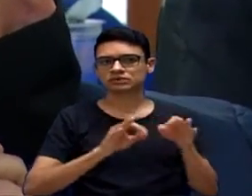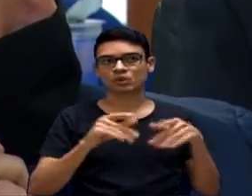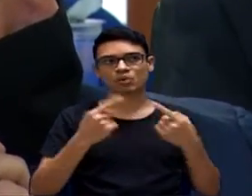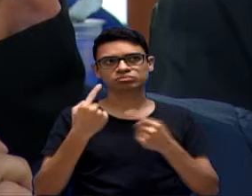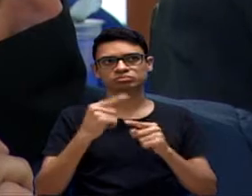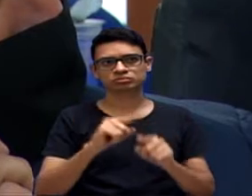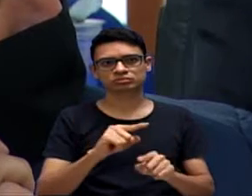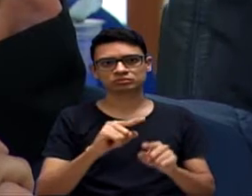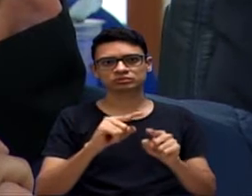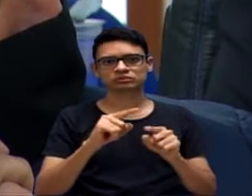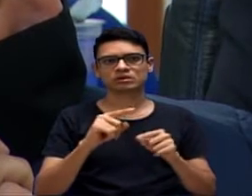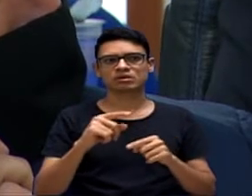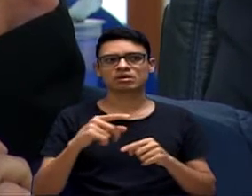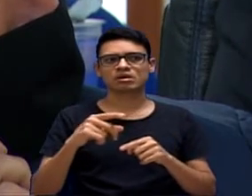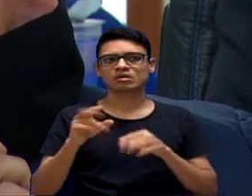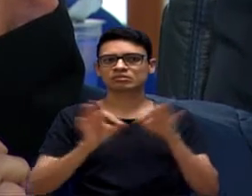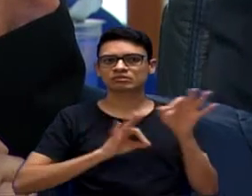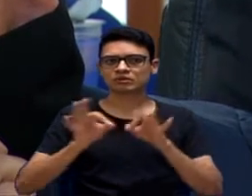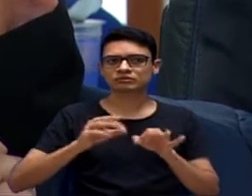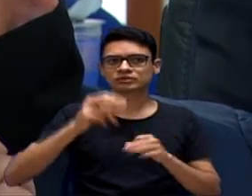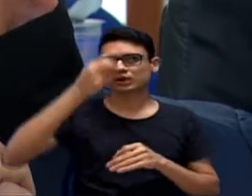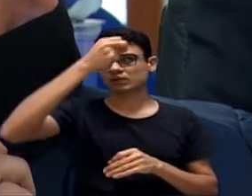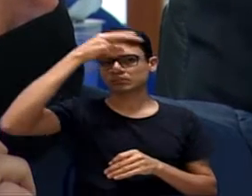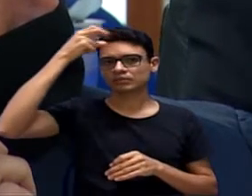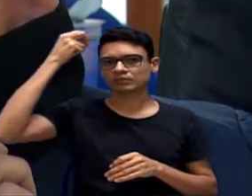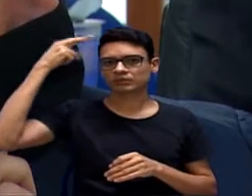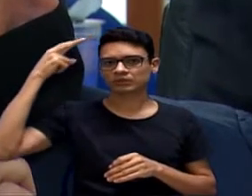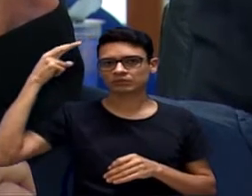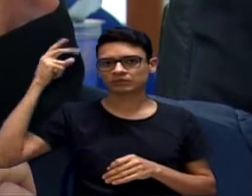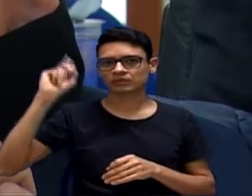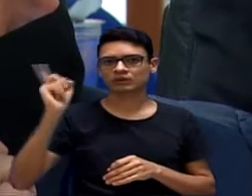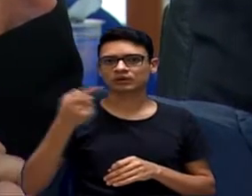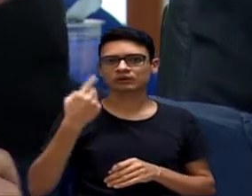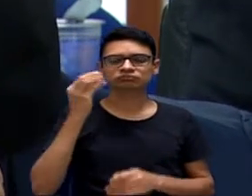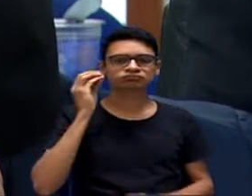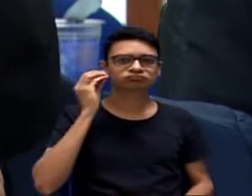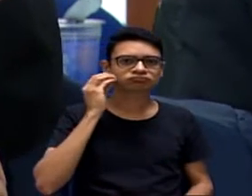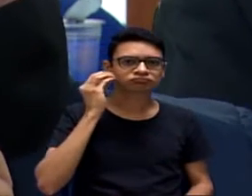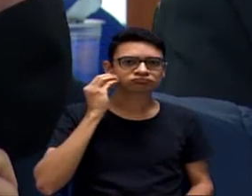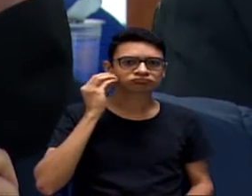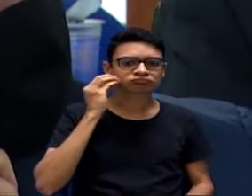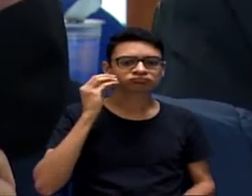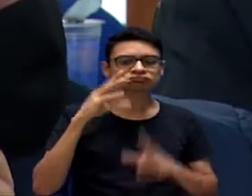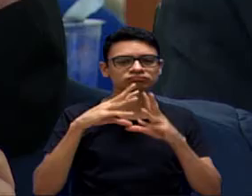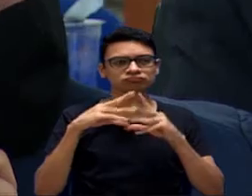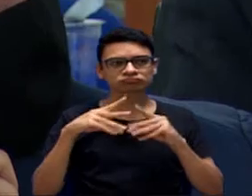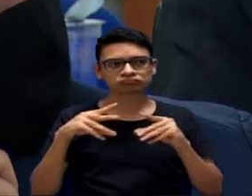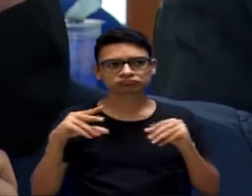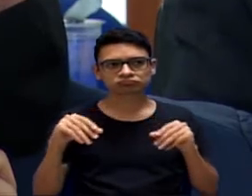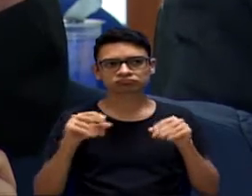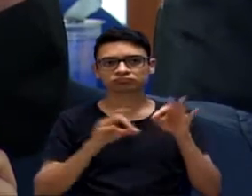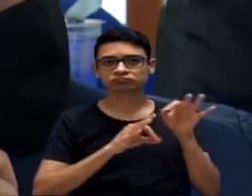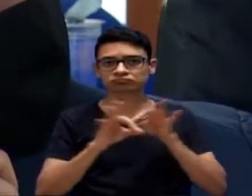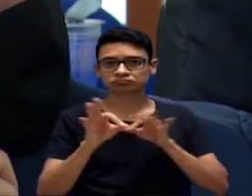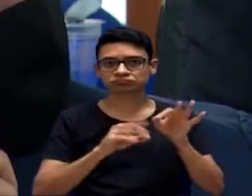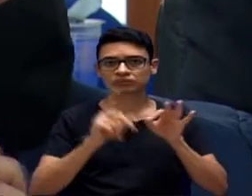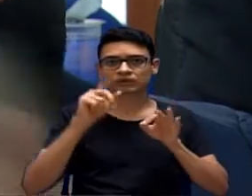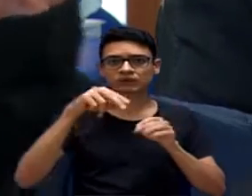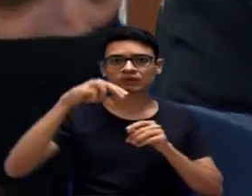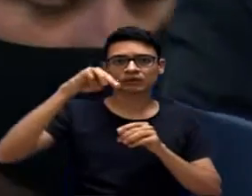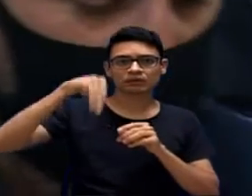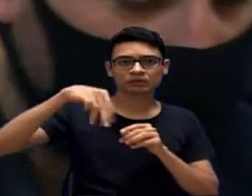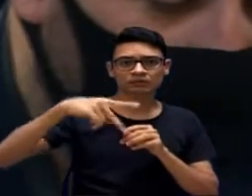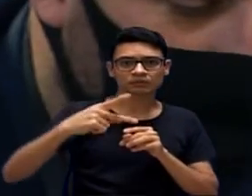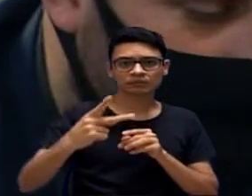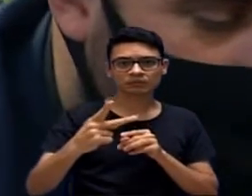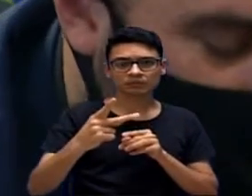decreto da Prefeitura, e a gente tenta resolver aquele decreto com uma ação no Ministério Público